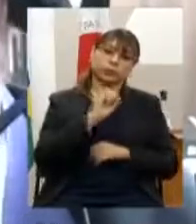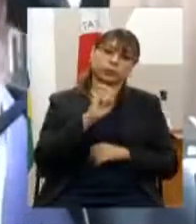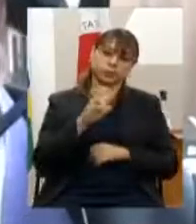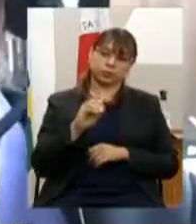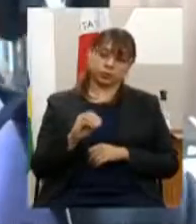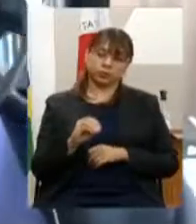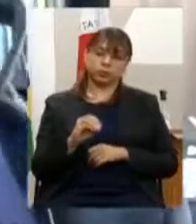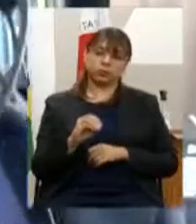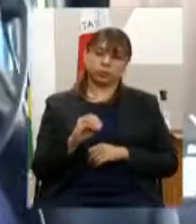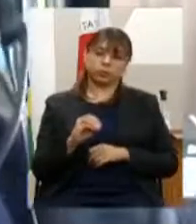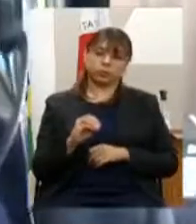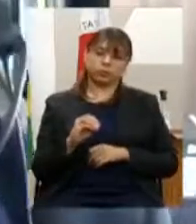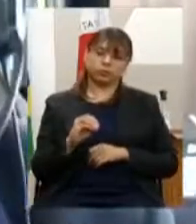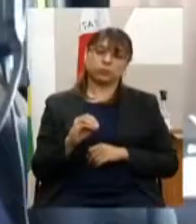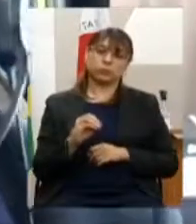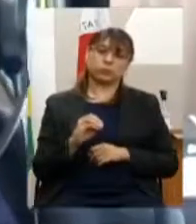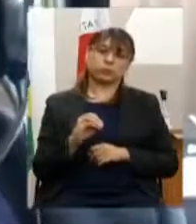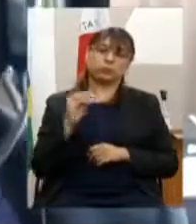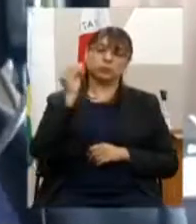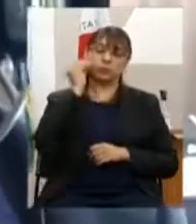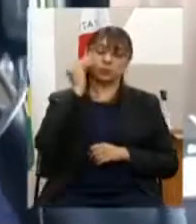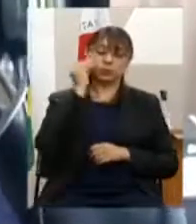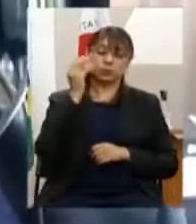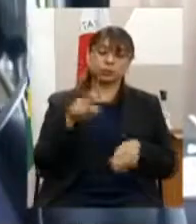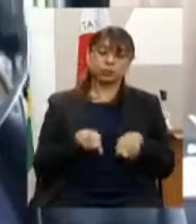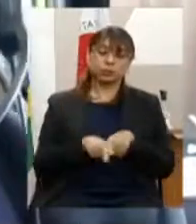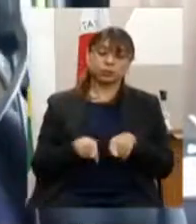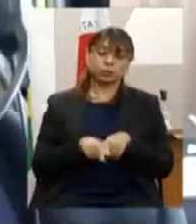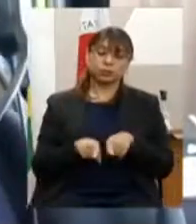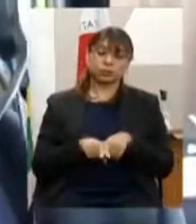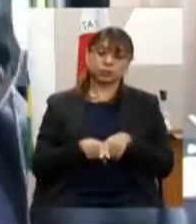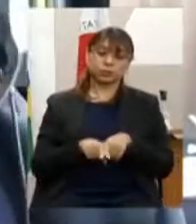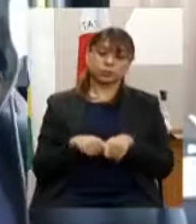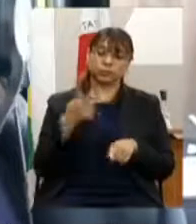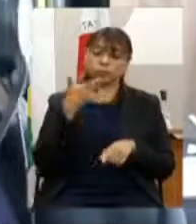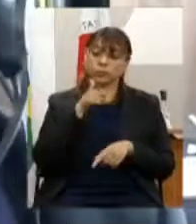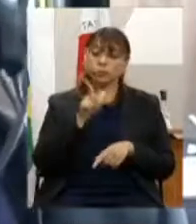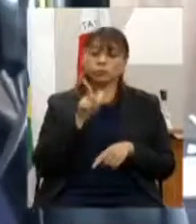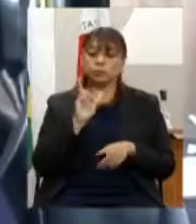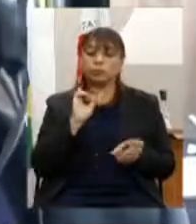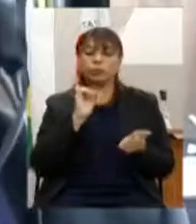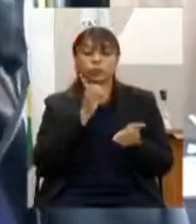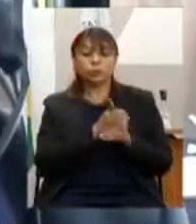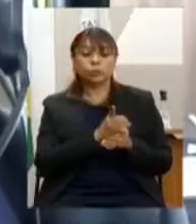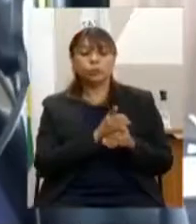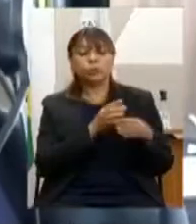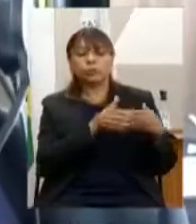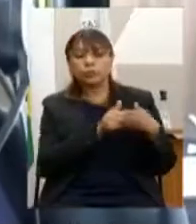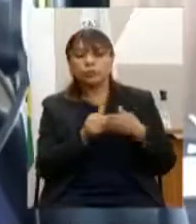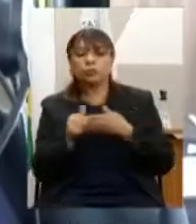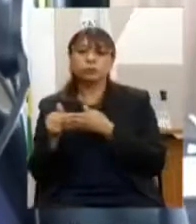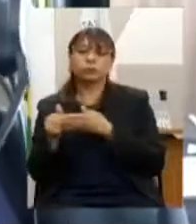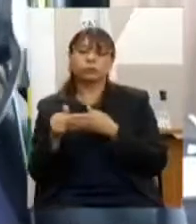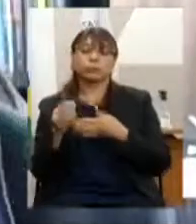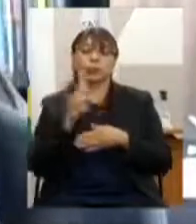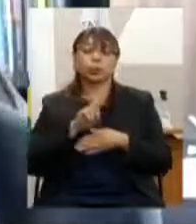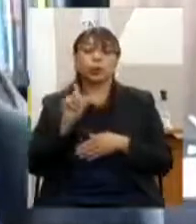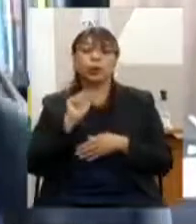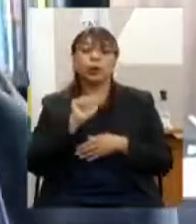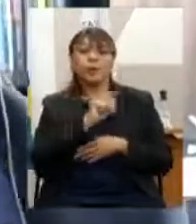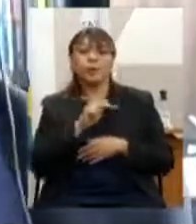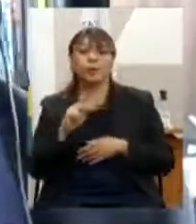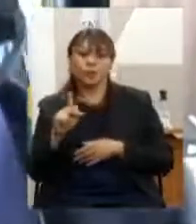competitivo denominada encontre um guia de turismo mineiro visando a criação de aplicativo para